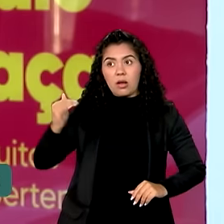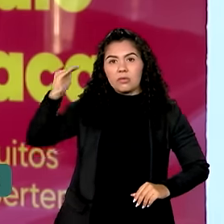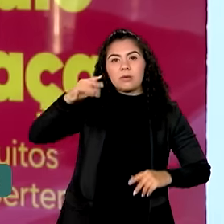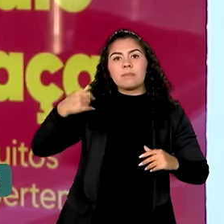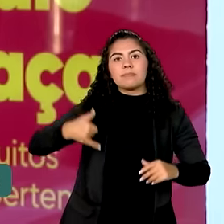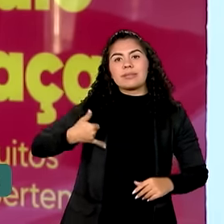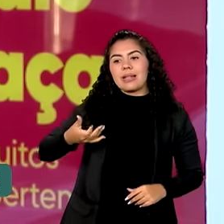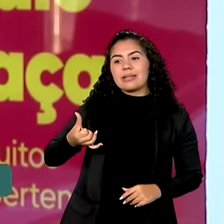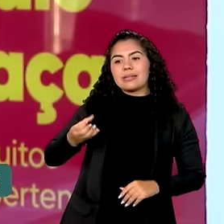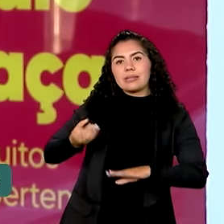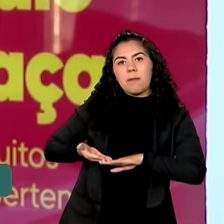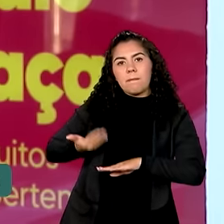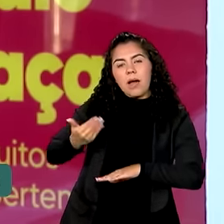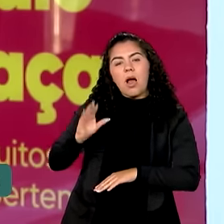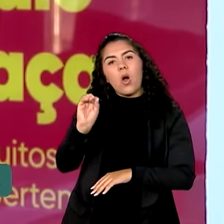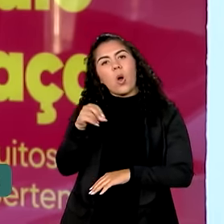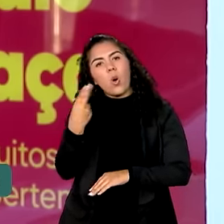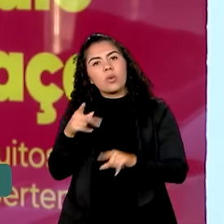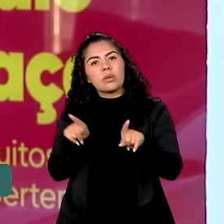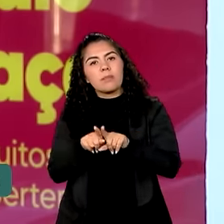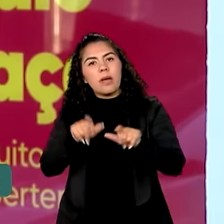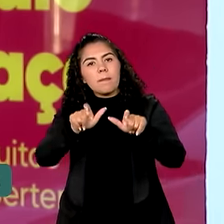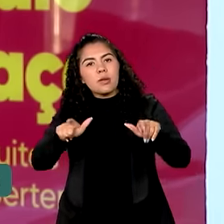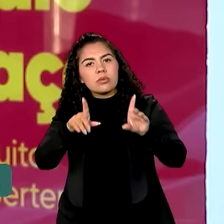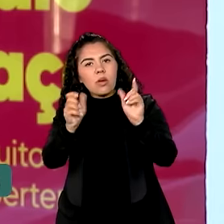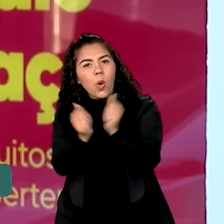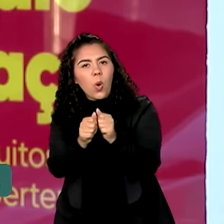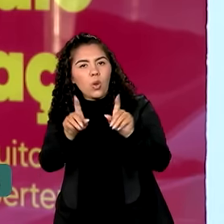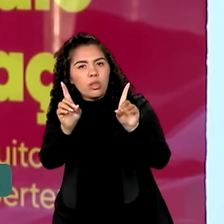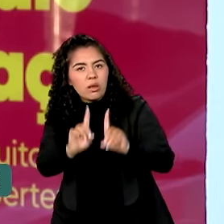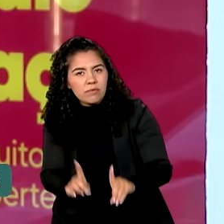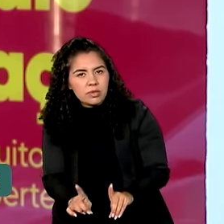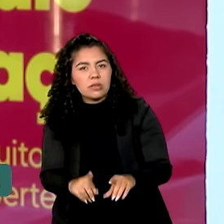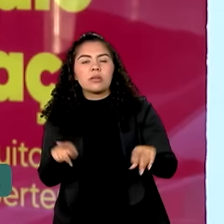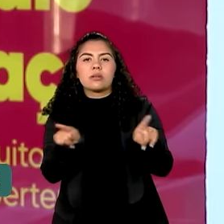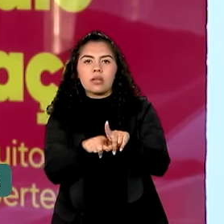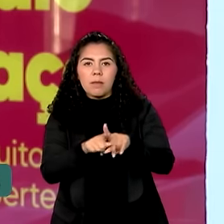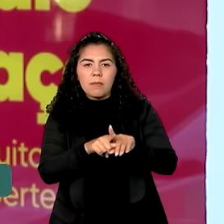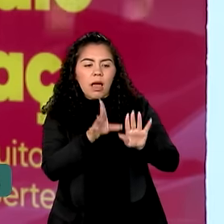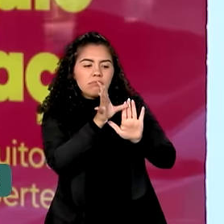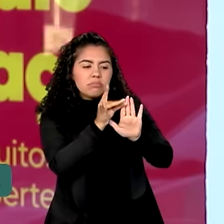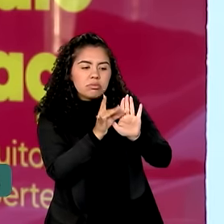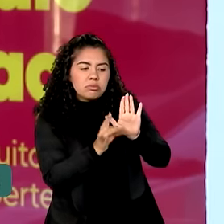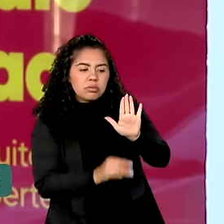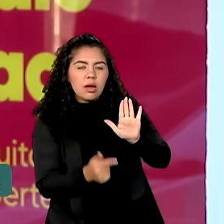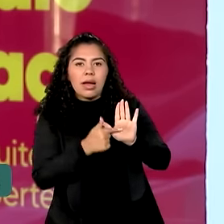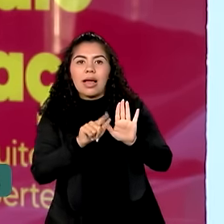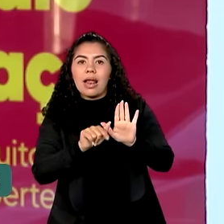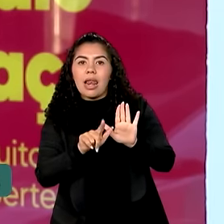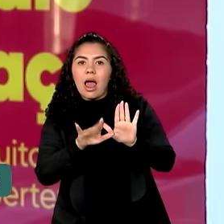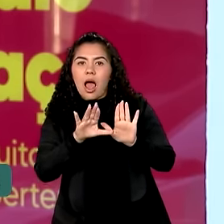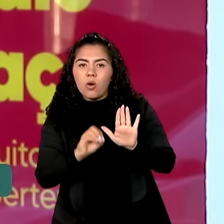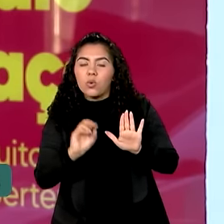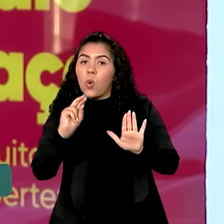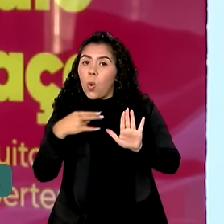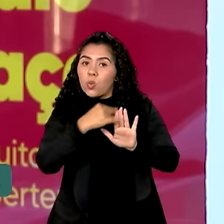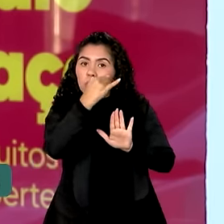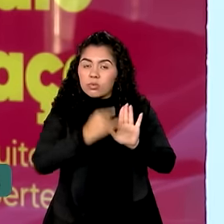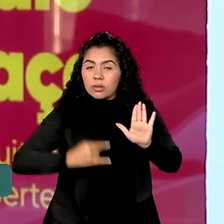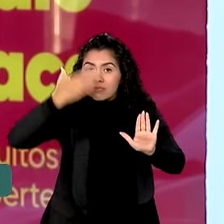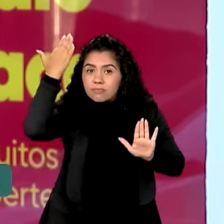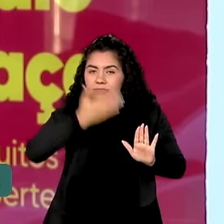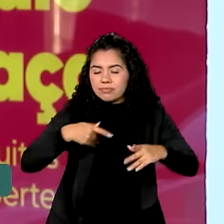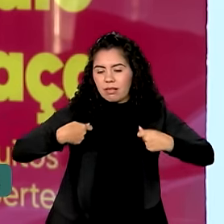anos ou ser uma pessoa com deficiência e apresentar prescrição, laudo ou atestado, comprovando a